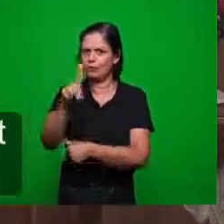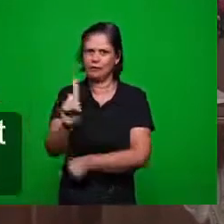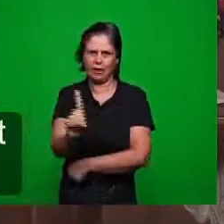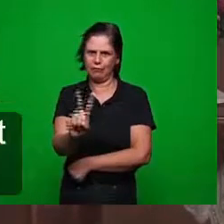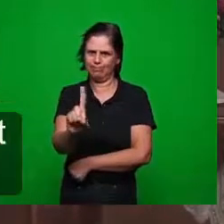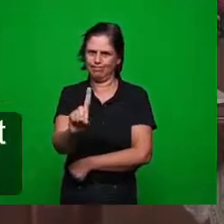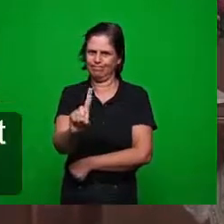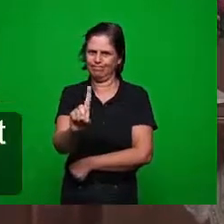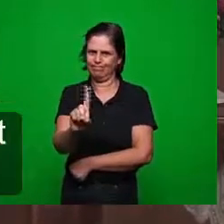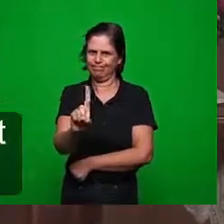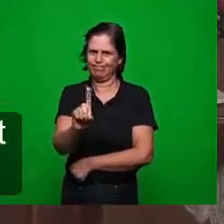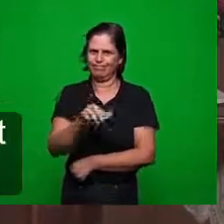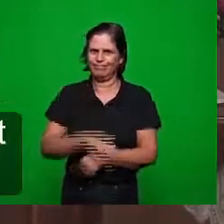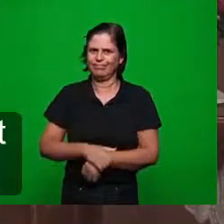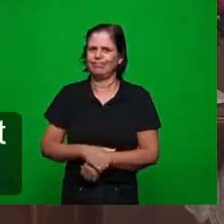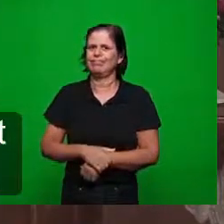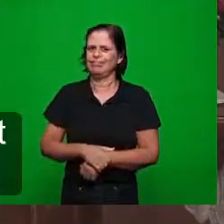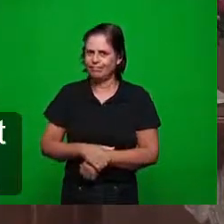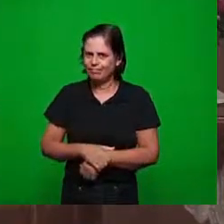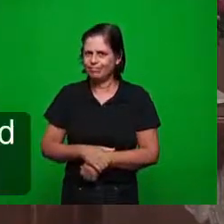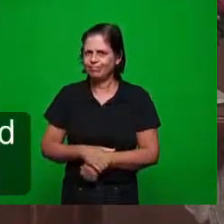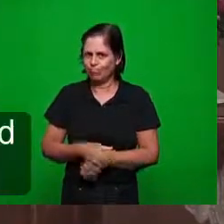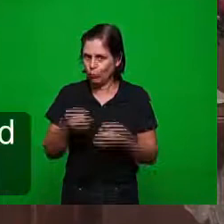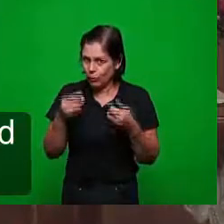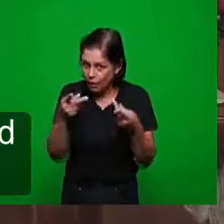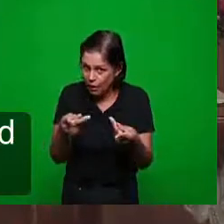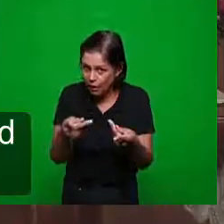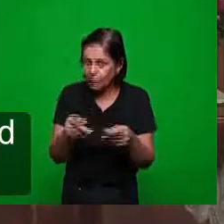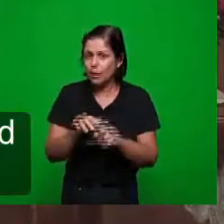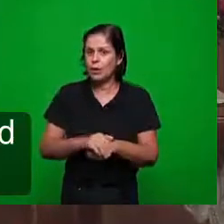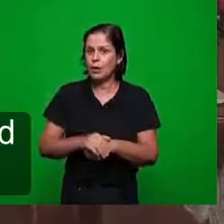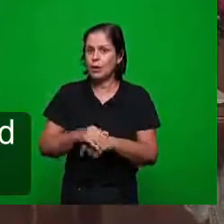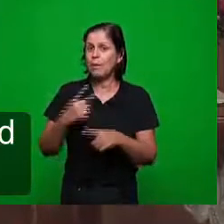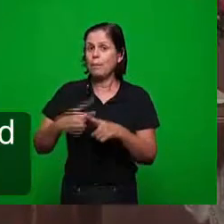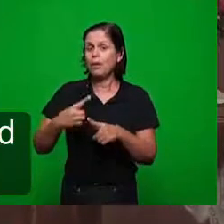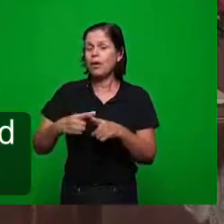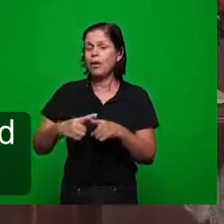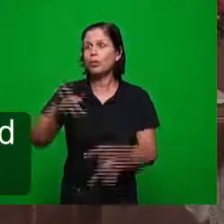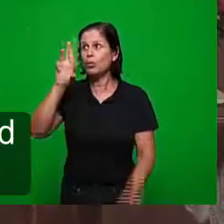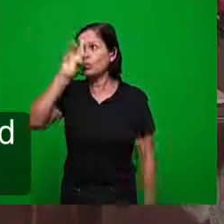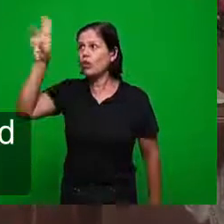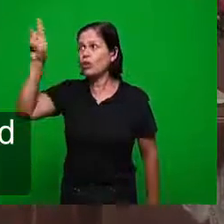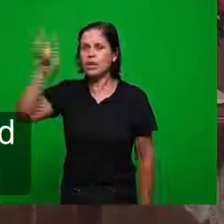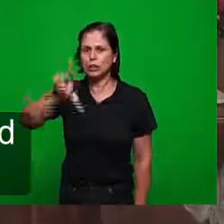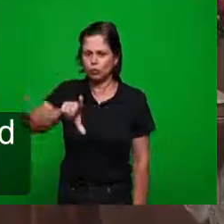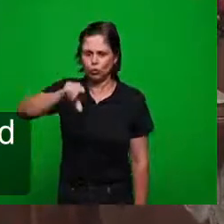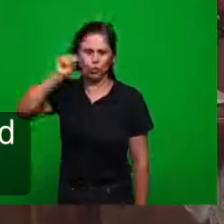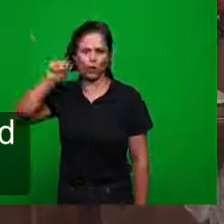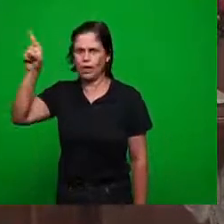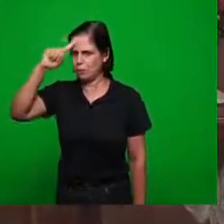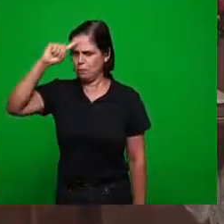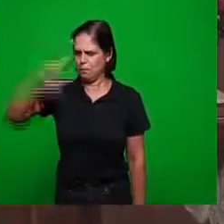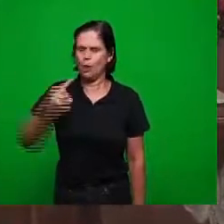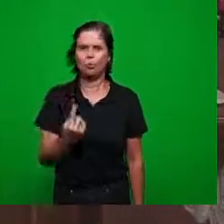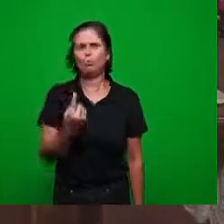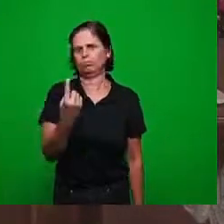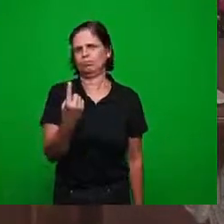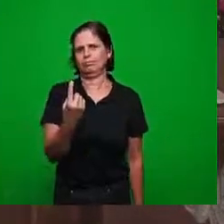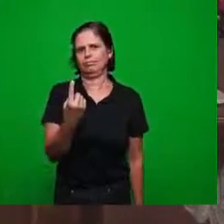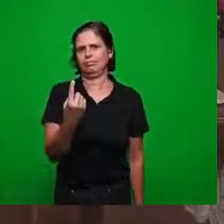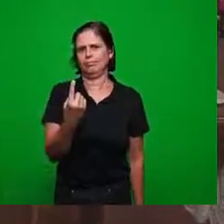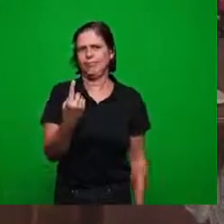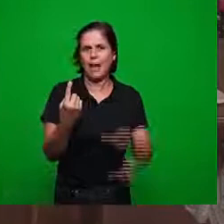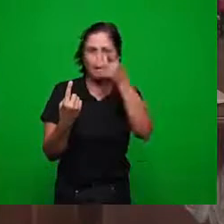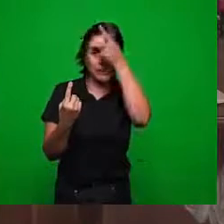ele pode esperar que não vai acontecer porque o mandado do Senhor é um e o que o homem quer fazer